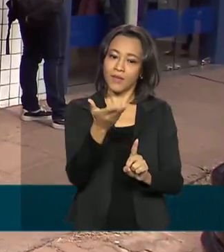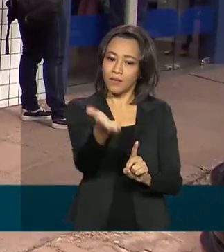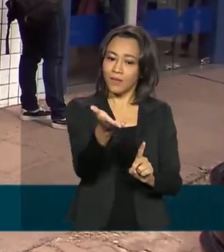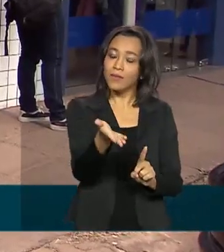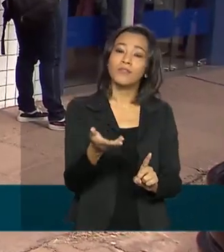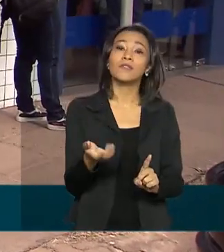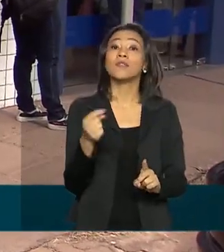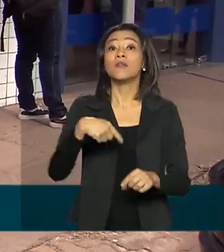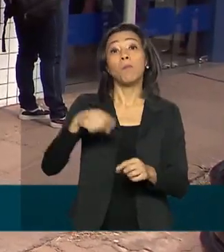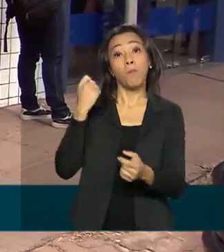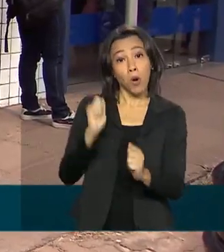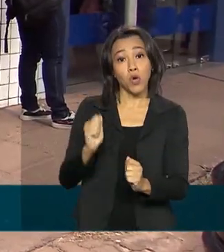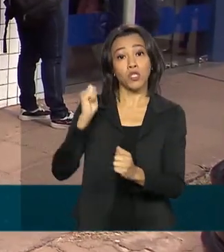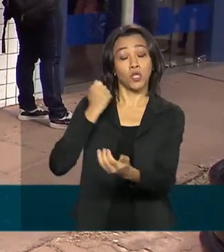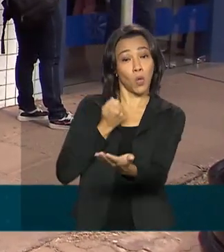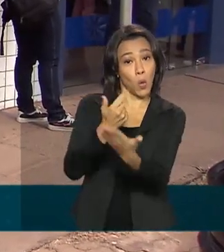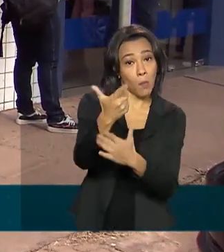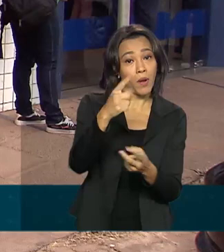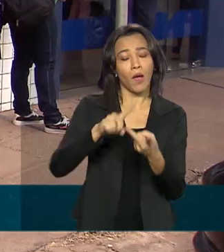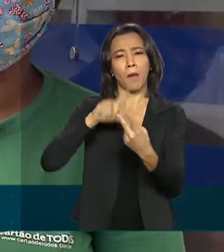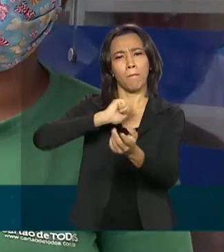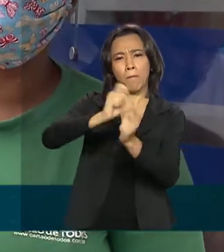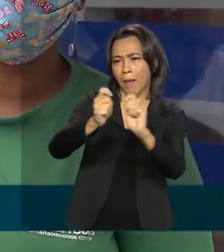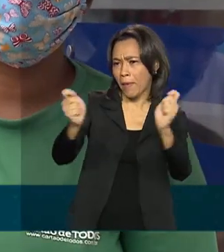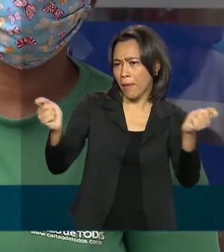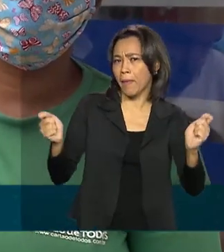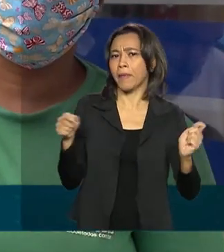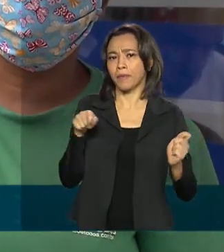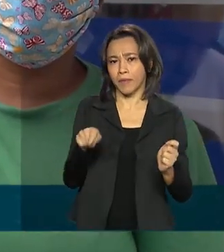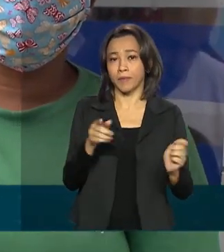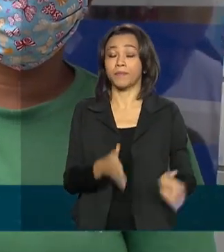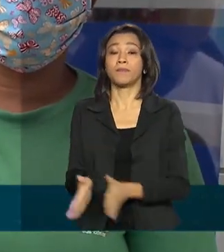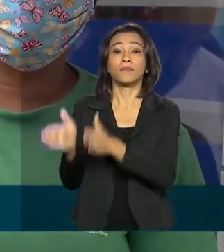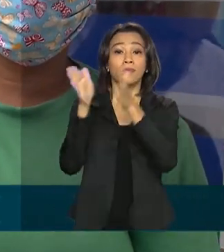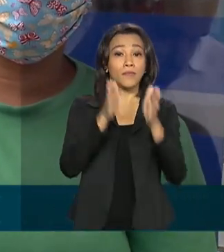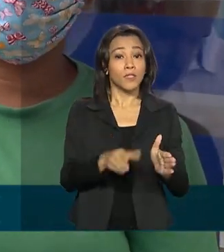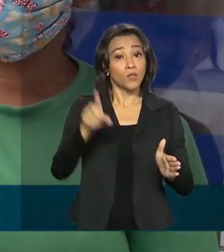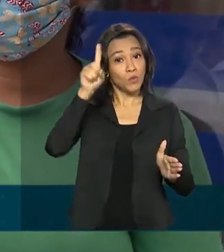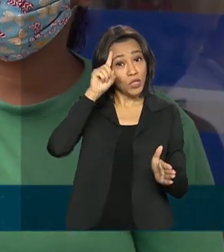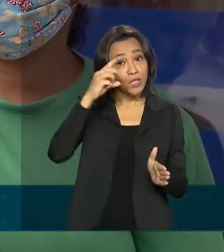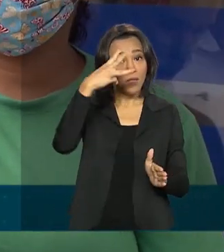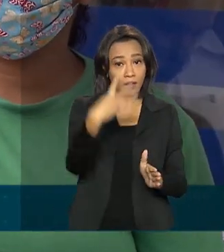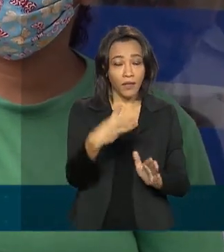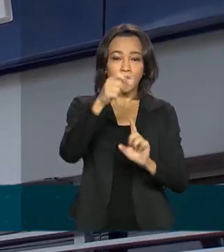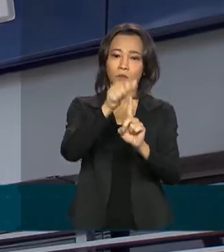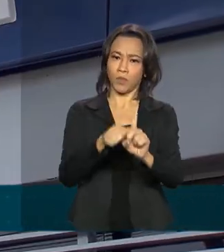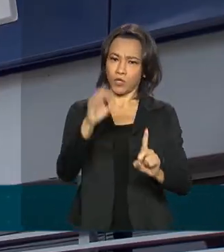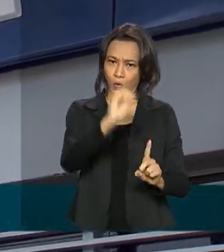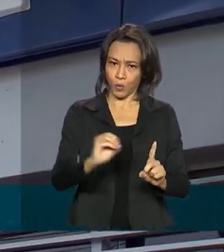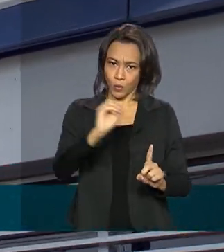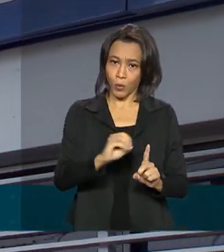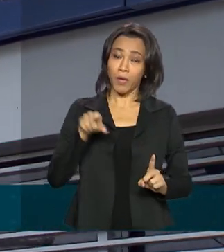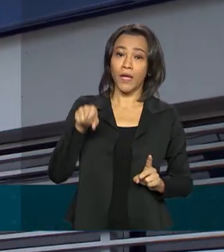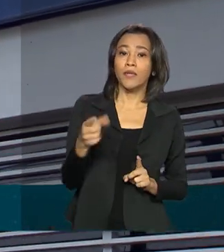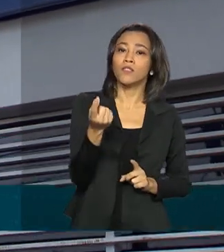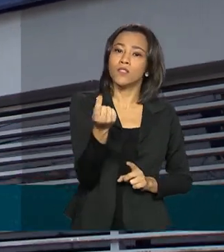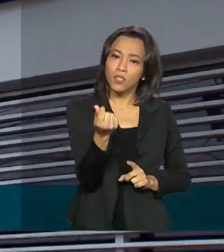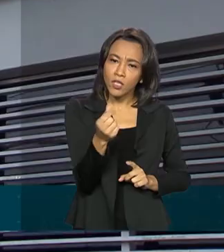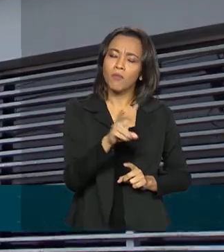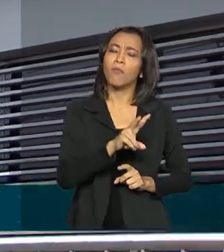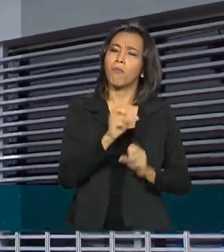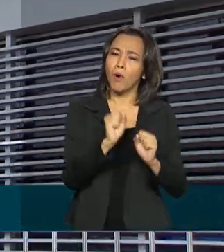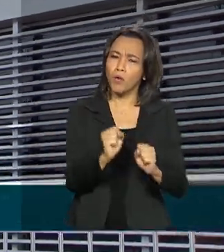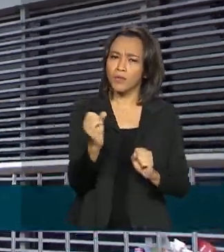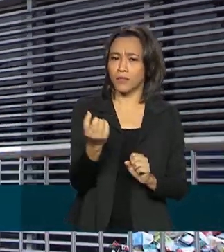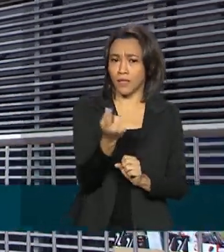contas ou compras por meio do aplicativo Caixa Tem. Depois, a partir de 3 de outubro, esses valores serão liberados também para